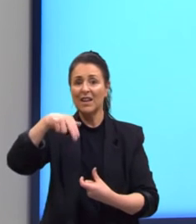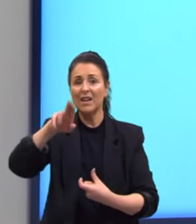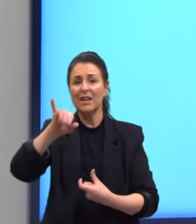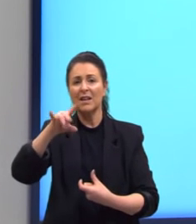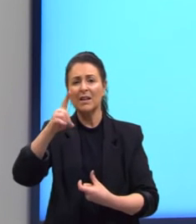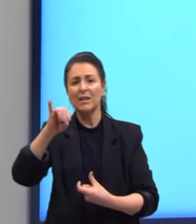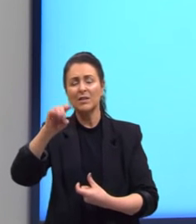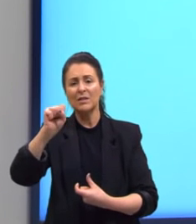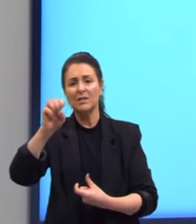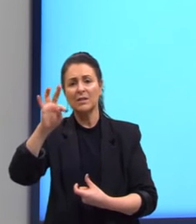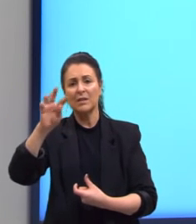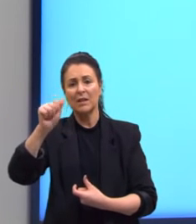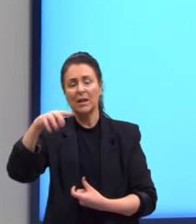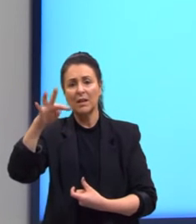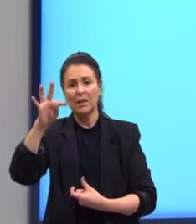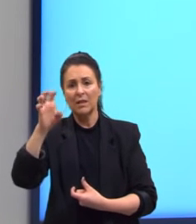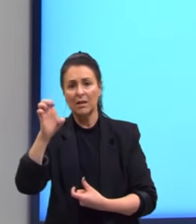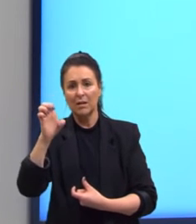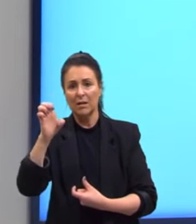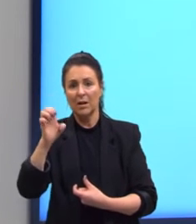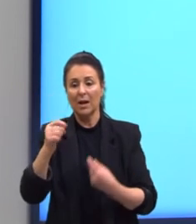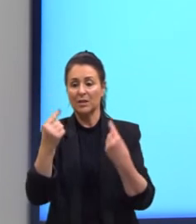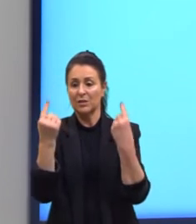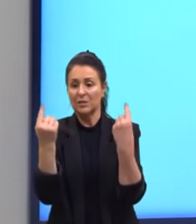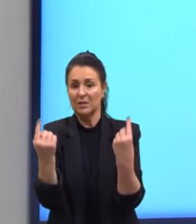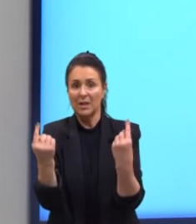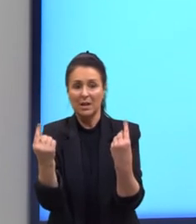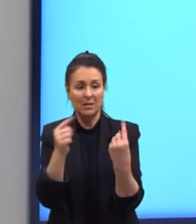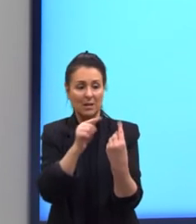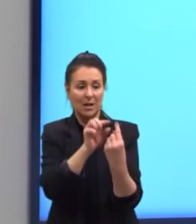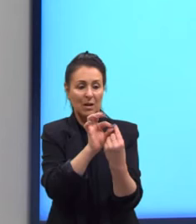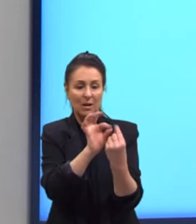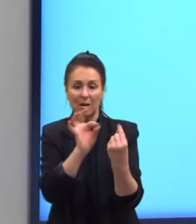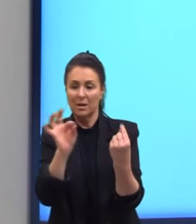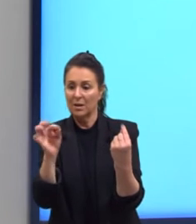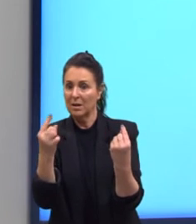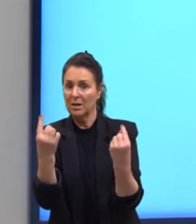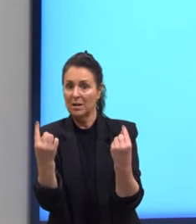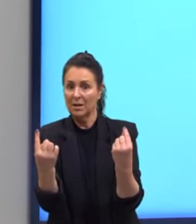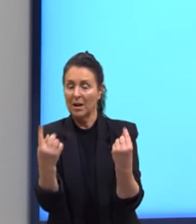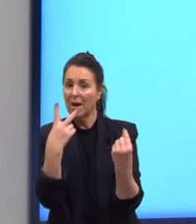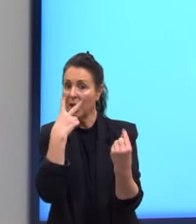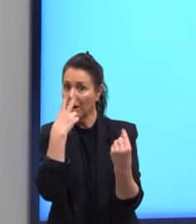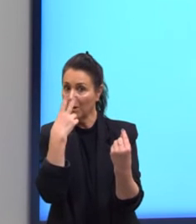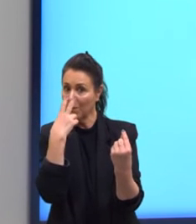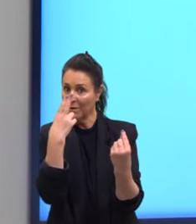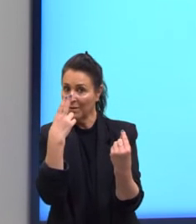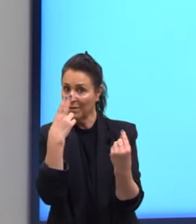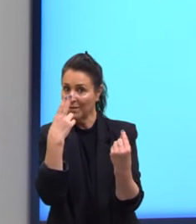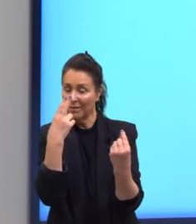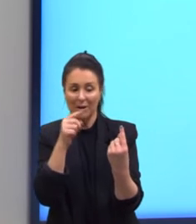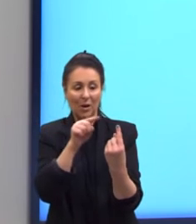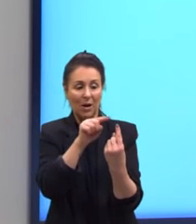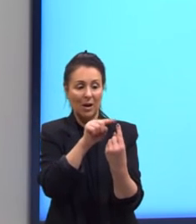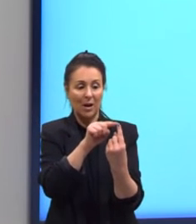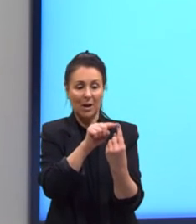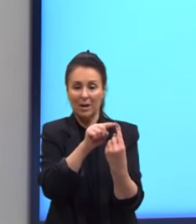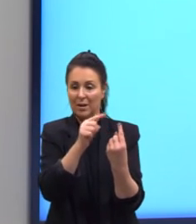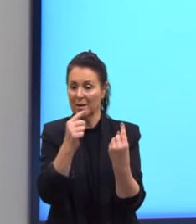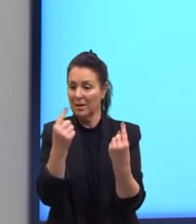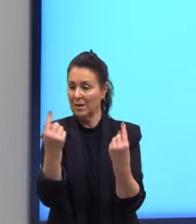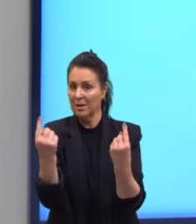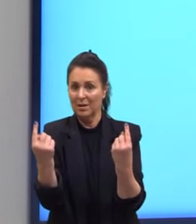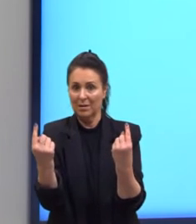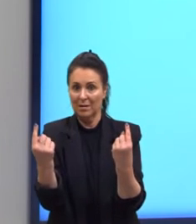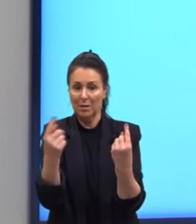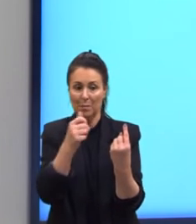significa que eles estão à mesma distância em relação aos extremos. Os extremos seriam então no caso